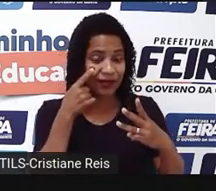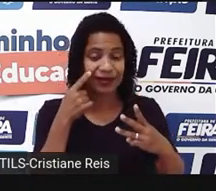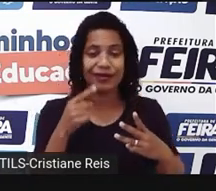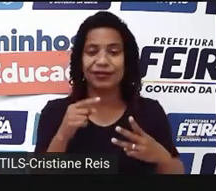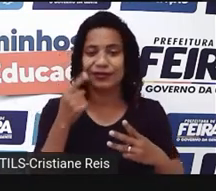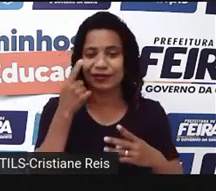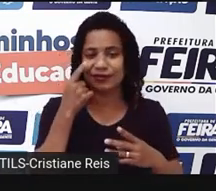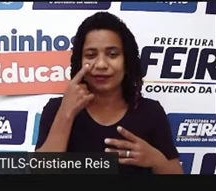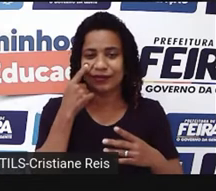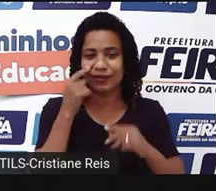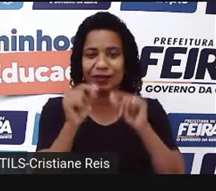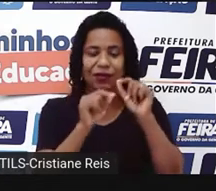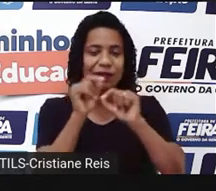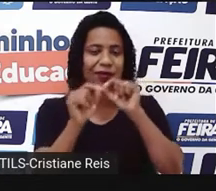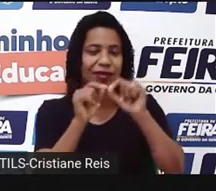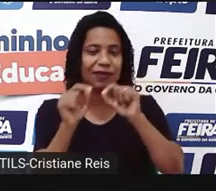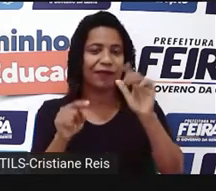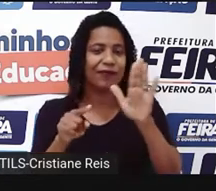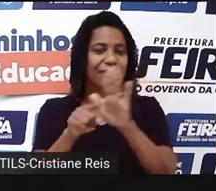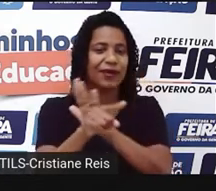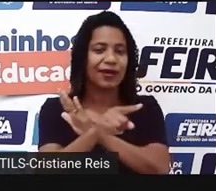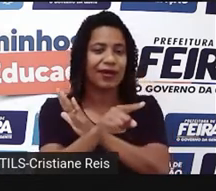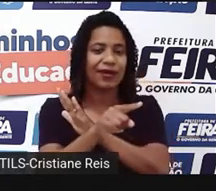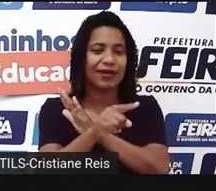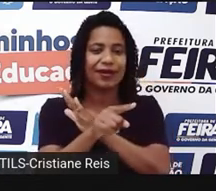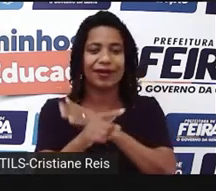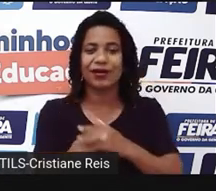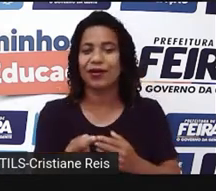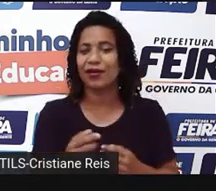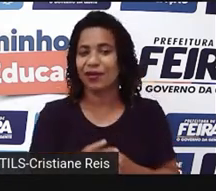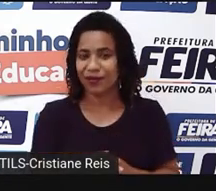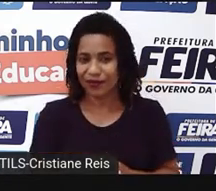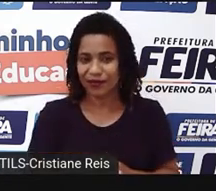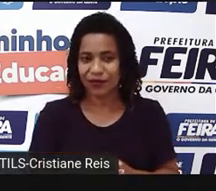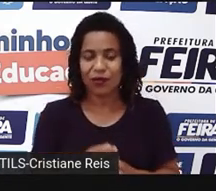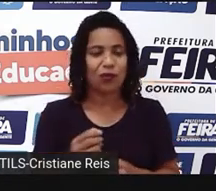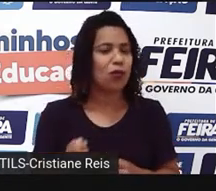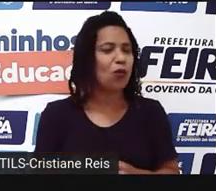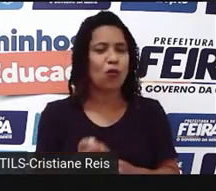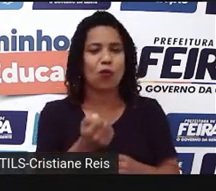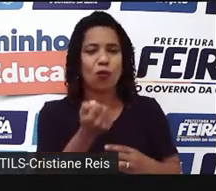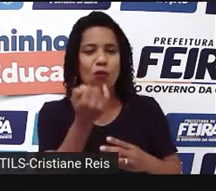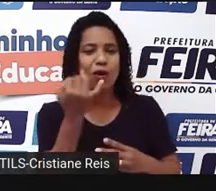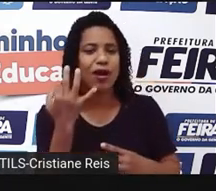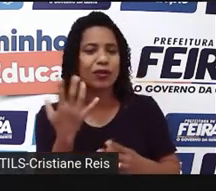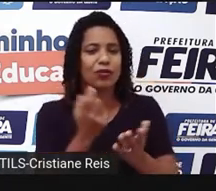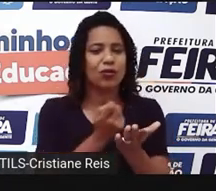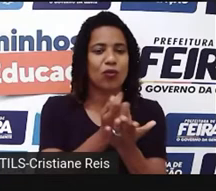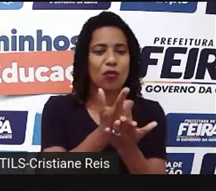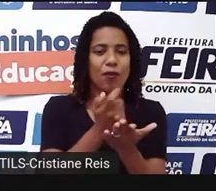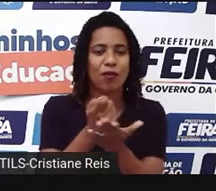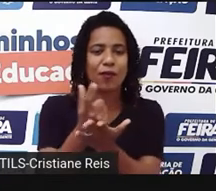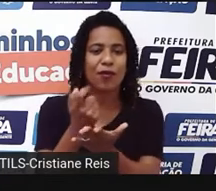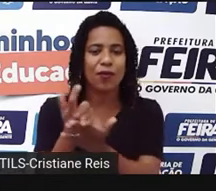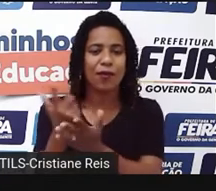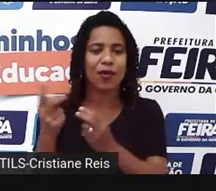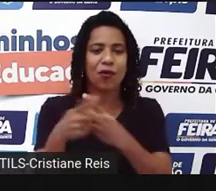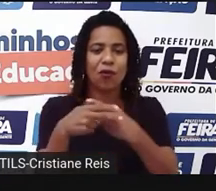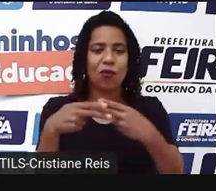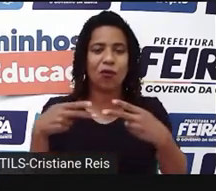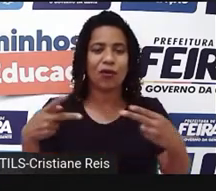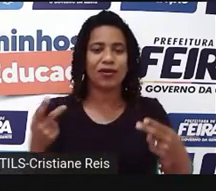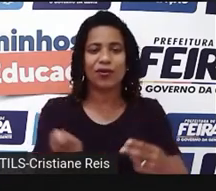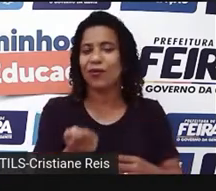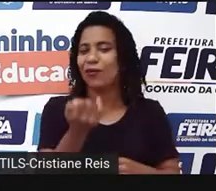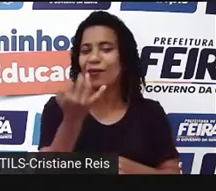e vejam que a pergunta aqui se direciona à quantidade de produtos, né? Que nós solicitamos através